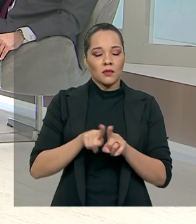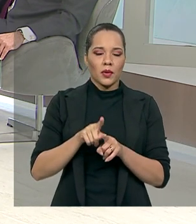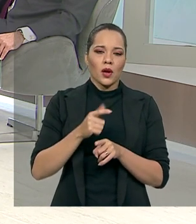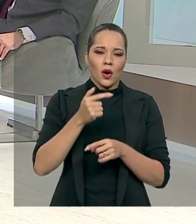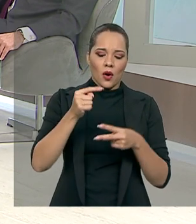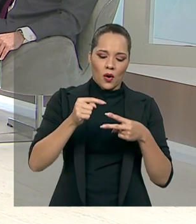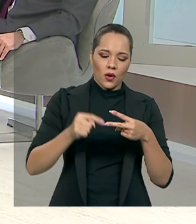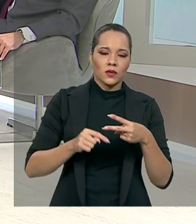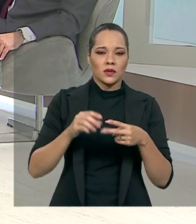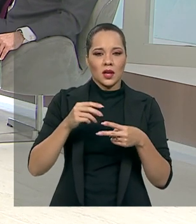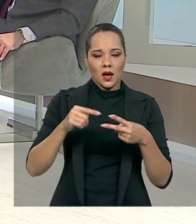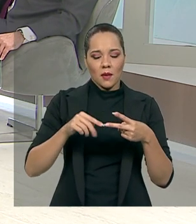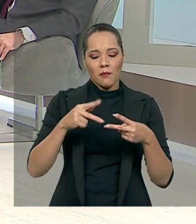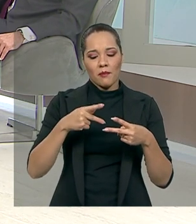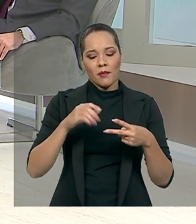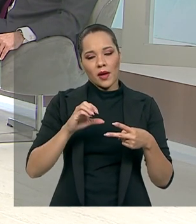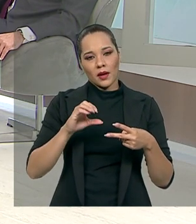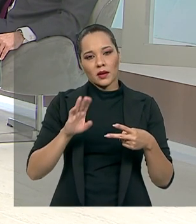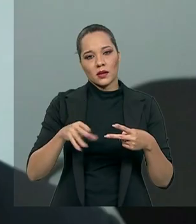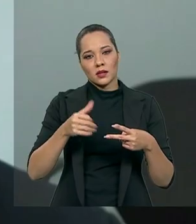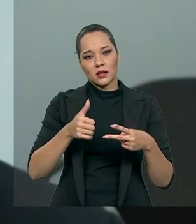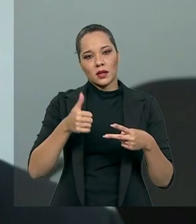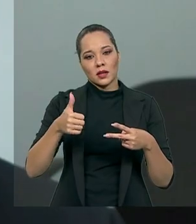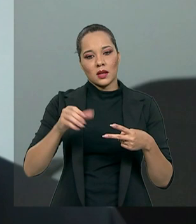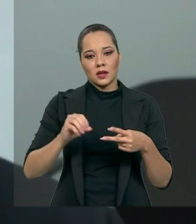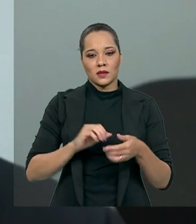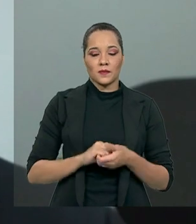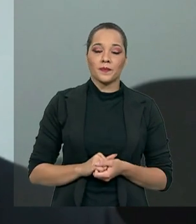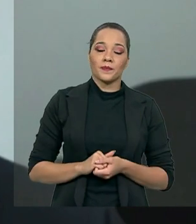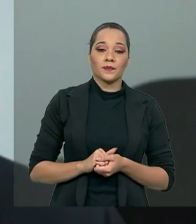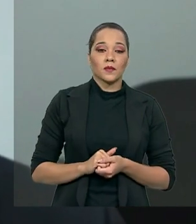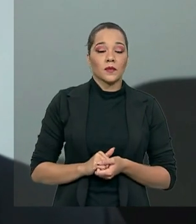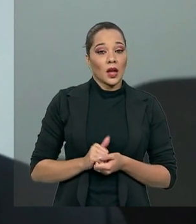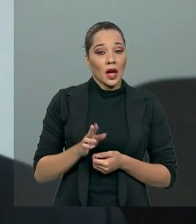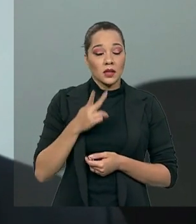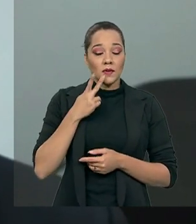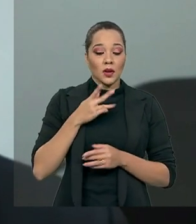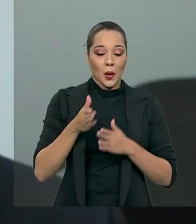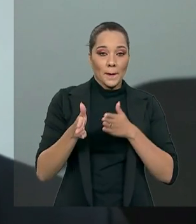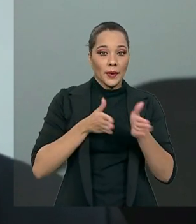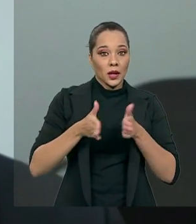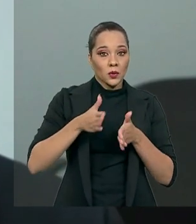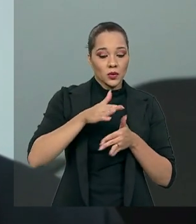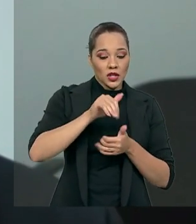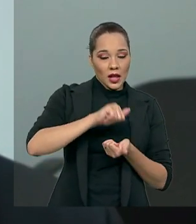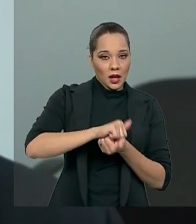elementos da PEC 110. As PECs prevêem um período de transição.